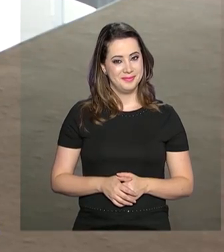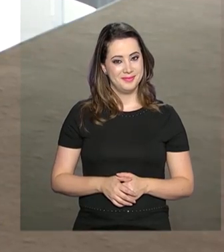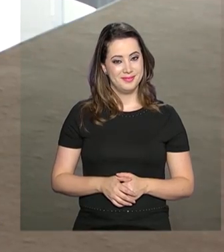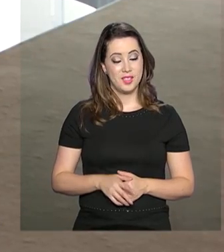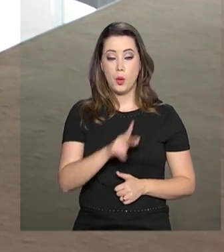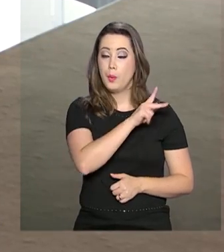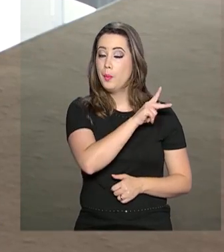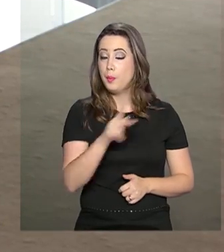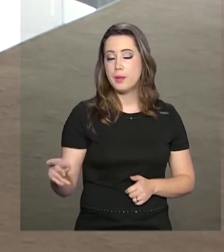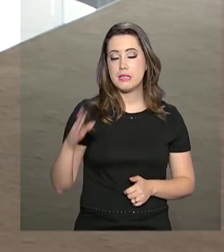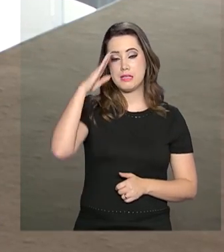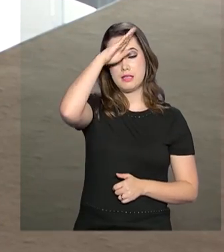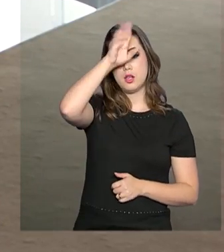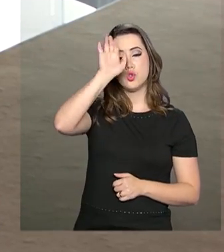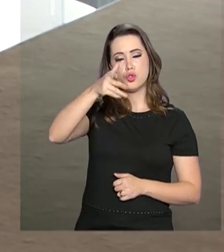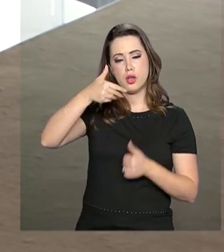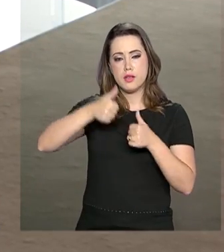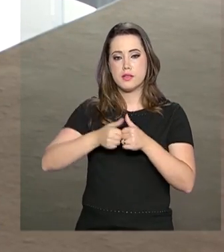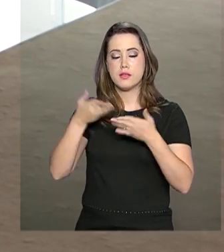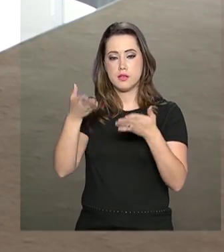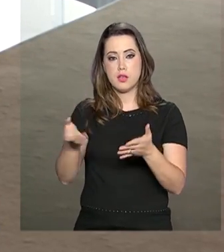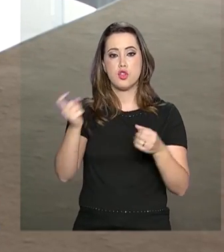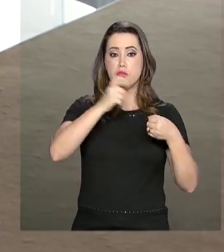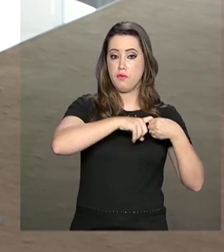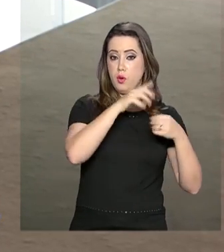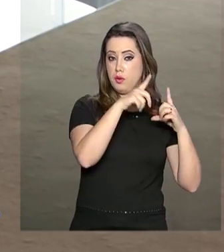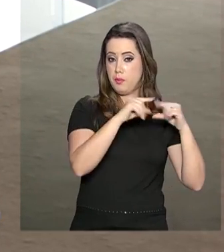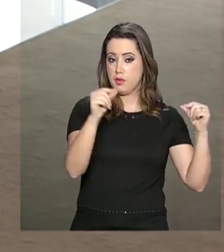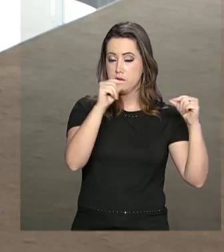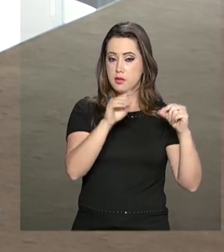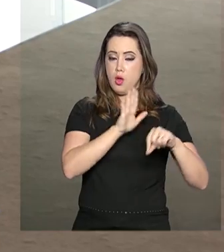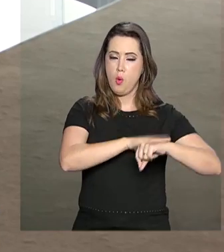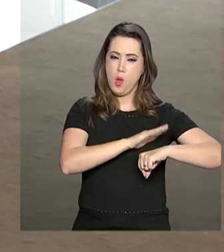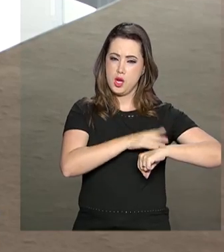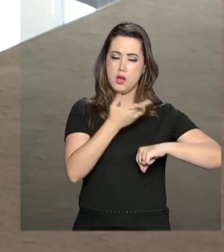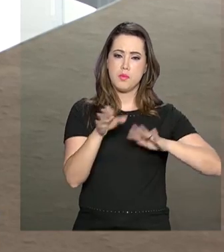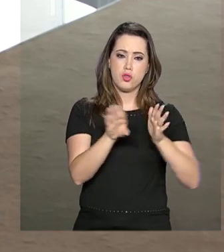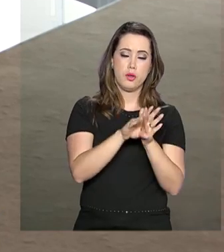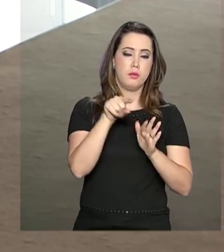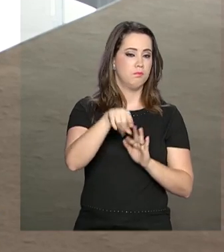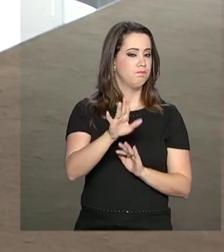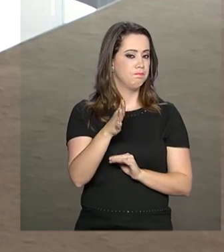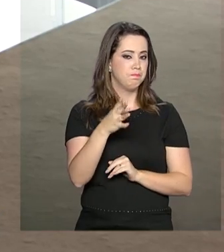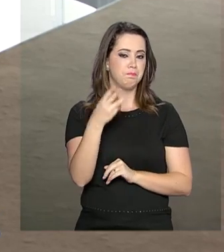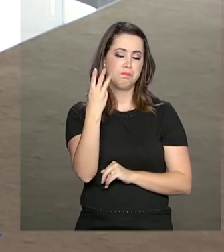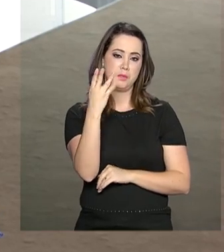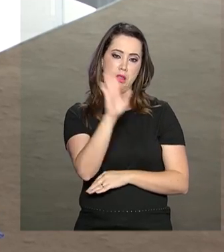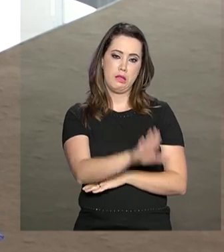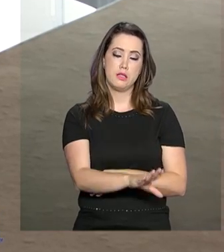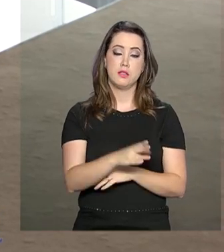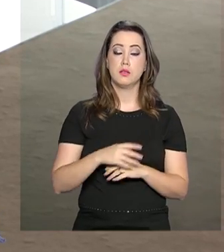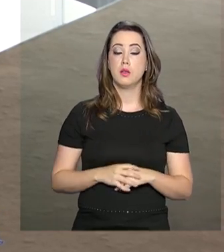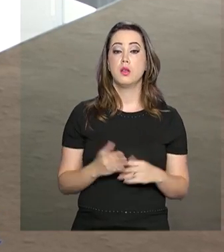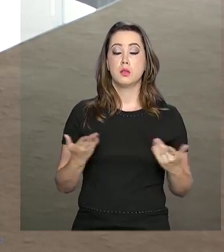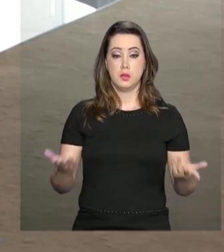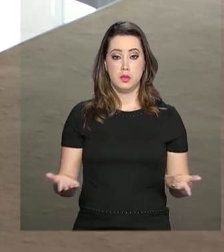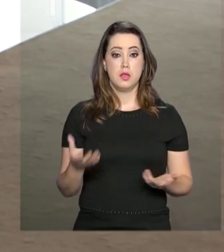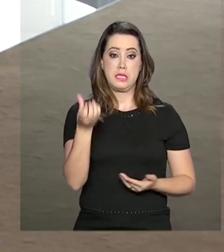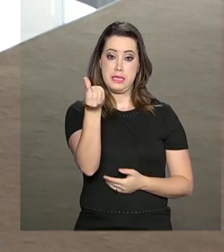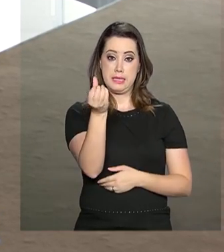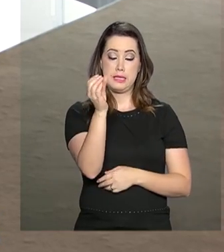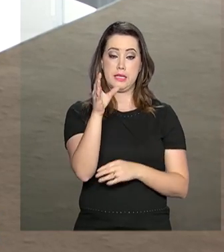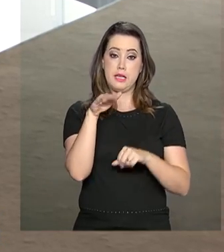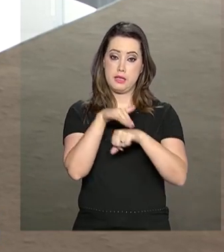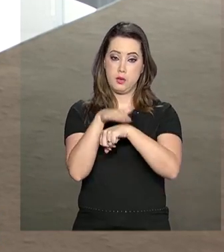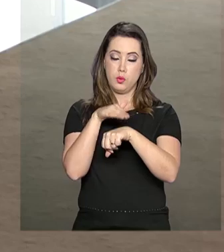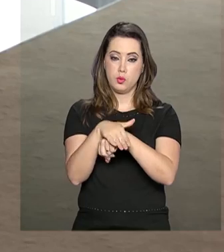O presidente Jair Bolsonaro já está a caminho de Brasília. previsão era de que ele chegasse por aqui por volta das três da tarde. E às seis